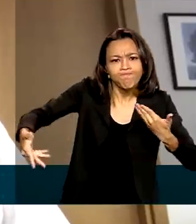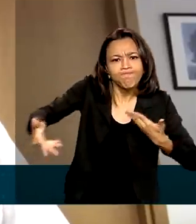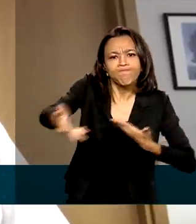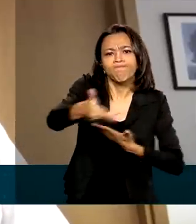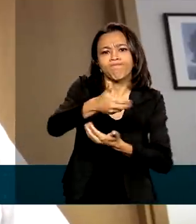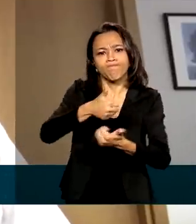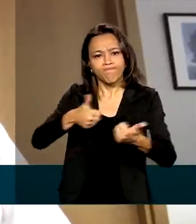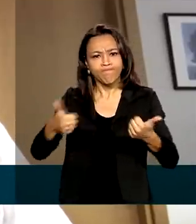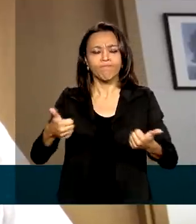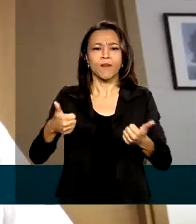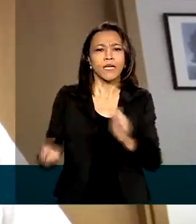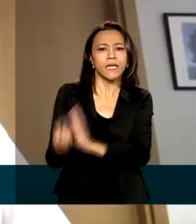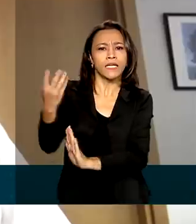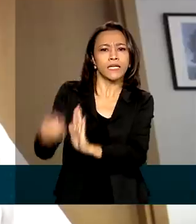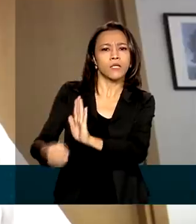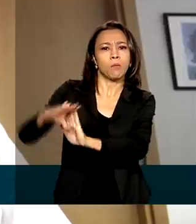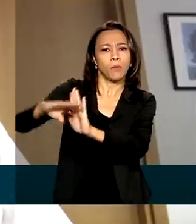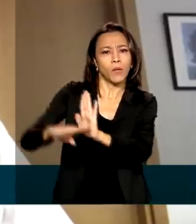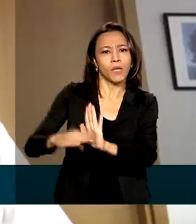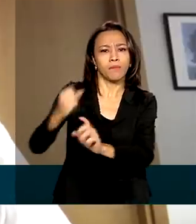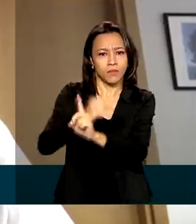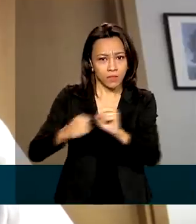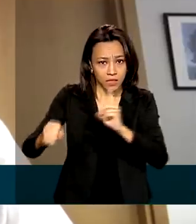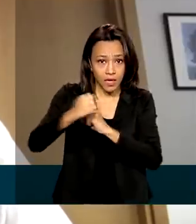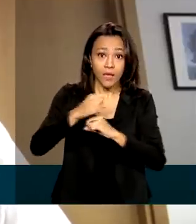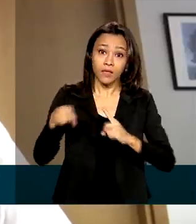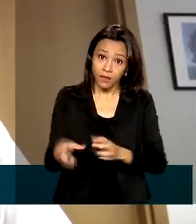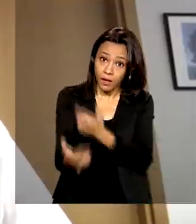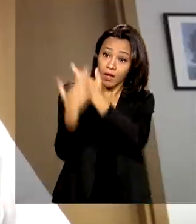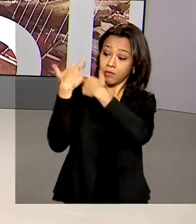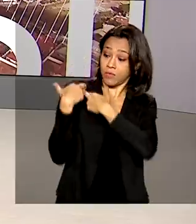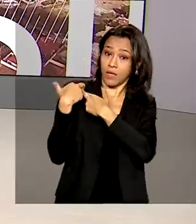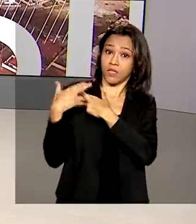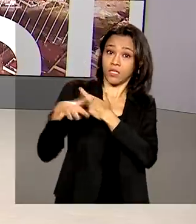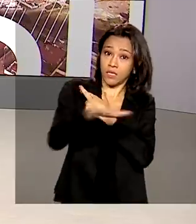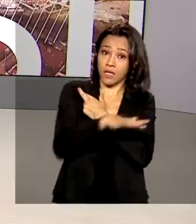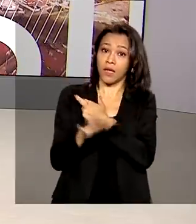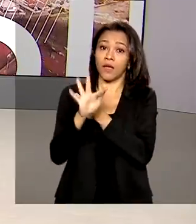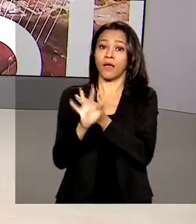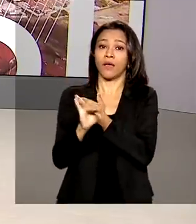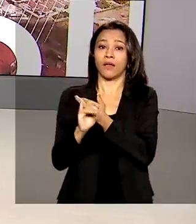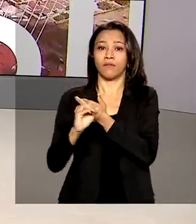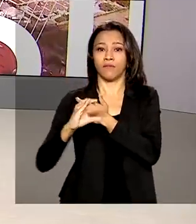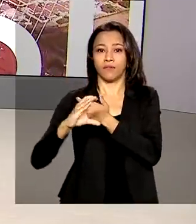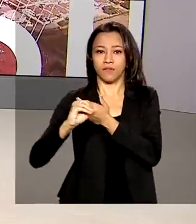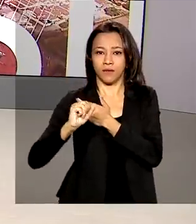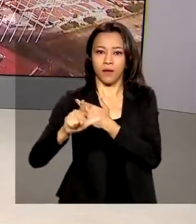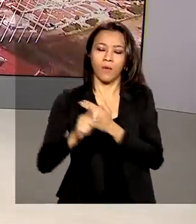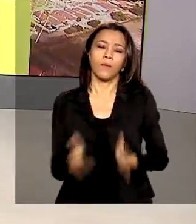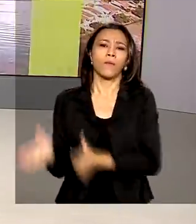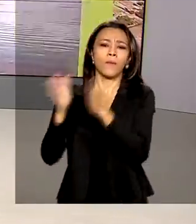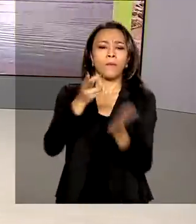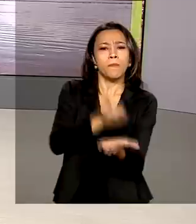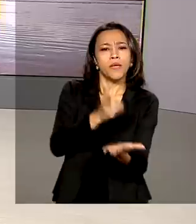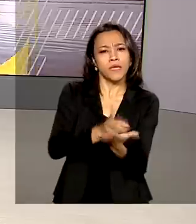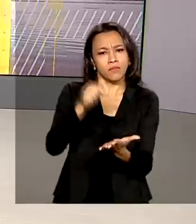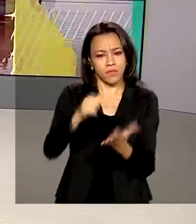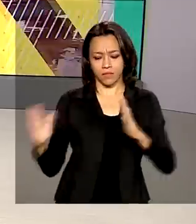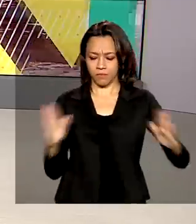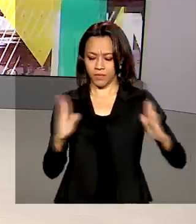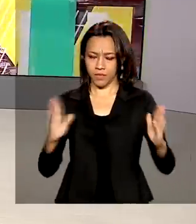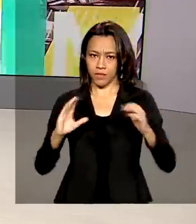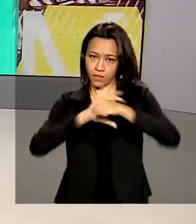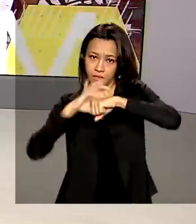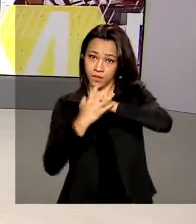novos programas sociais que englobam de uma forma a responsabilidade fiscal. E mesmo nesse período de pandemia, o governo federal